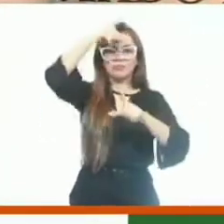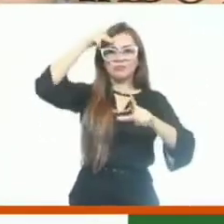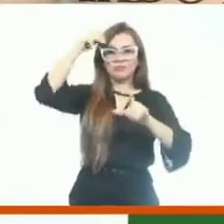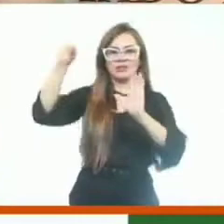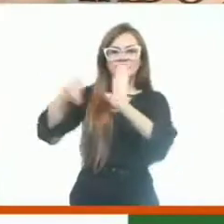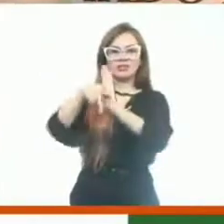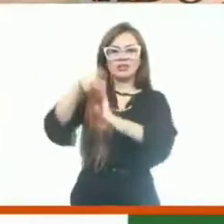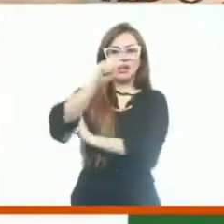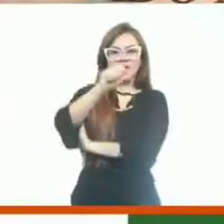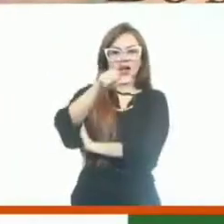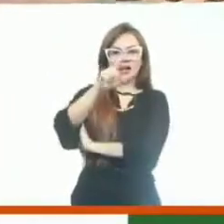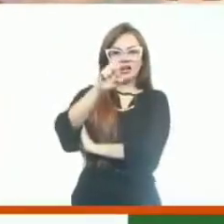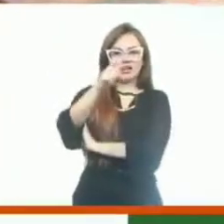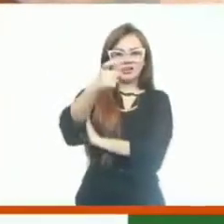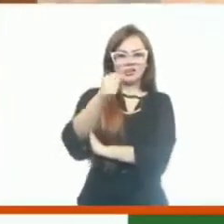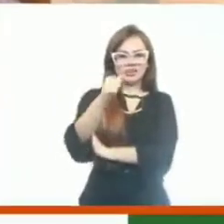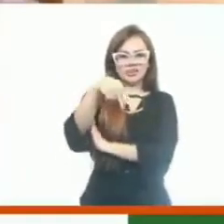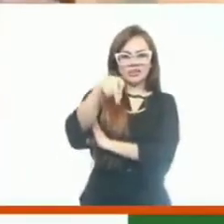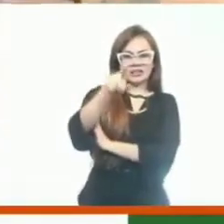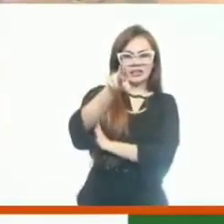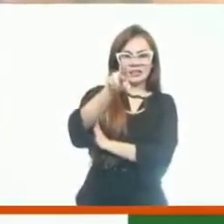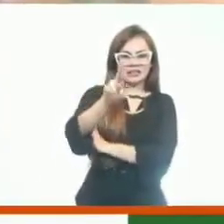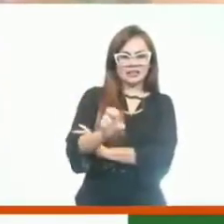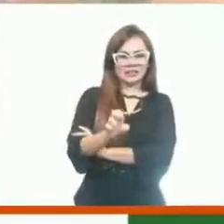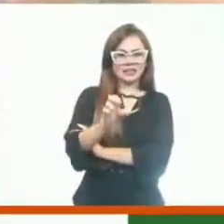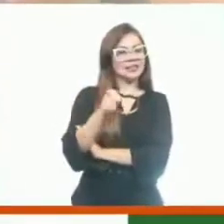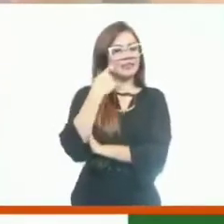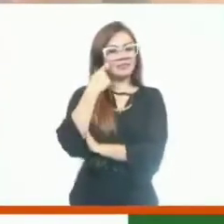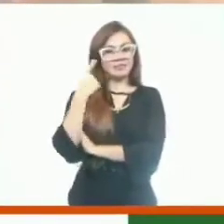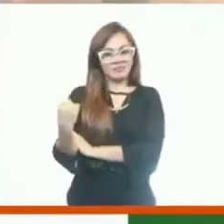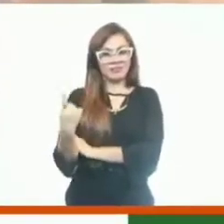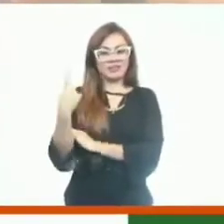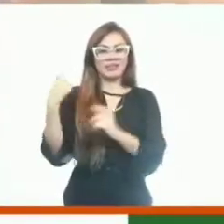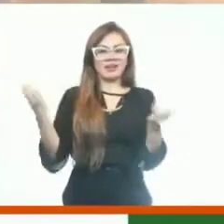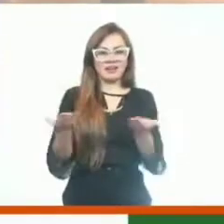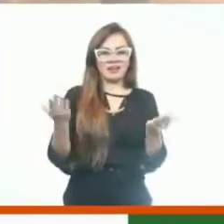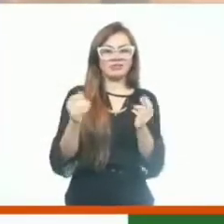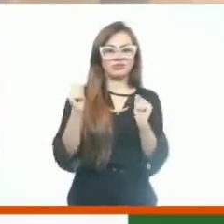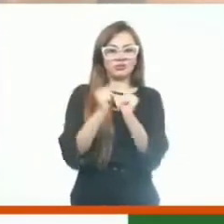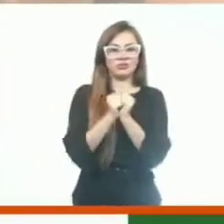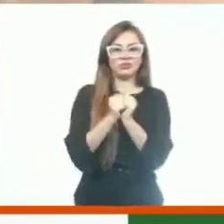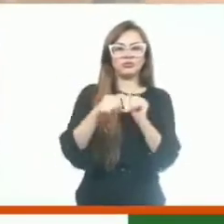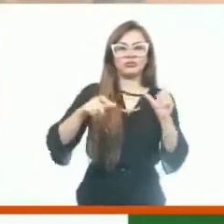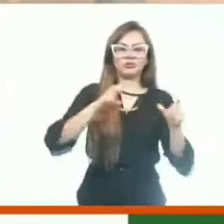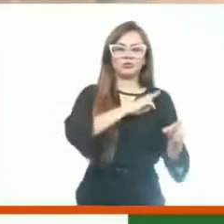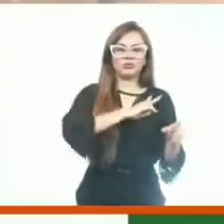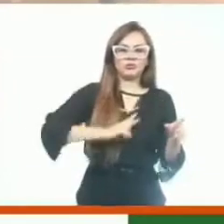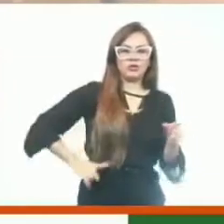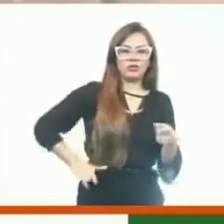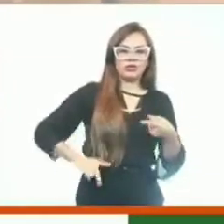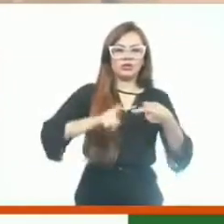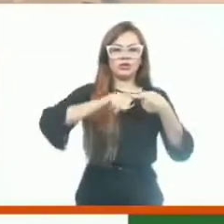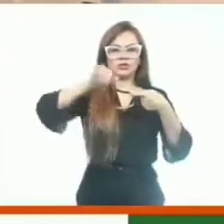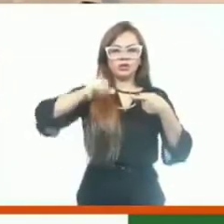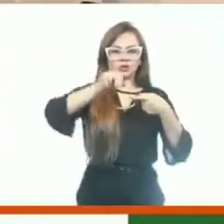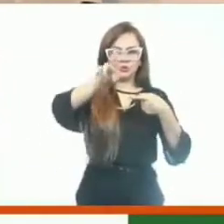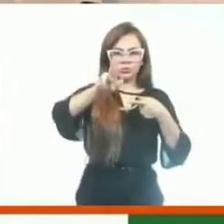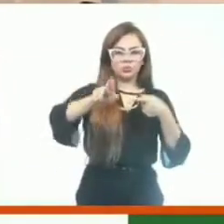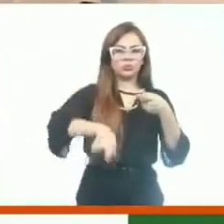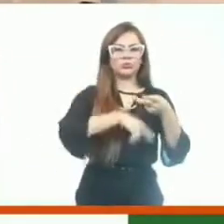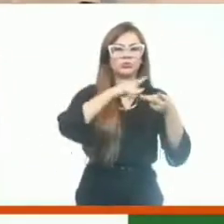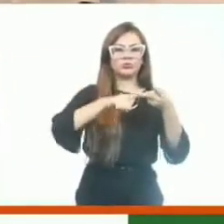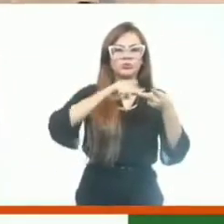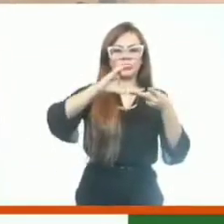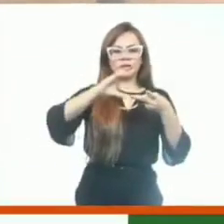Alexandre. Boa tarde, prefeito Alexandre. O Alexandre está lá, juntamente com os vereadores Júnior Mundó, o